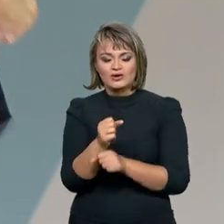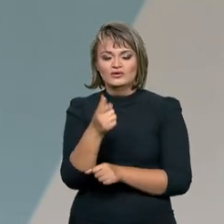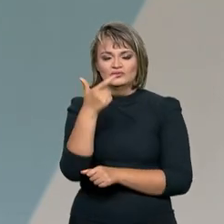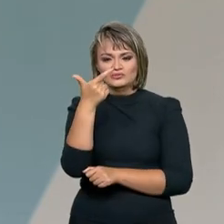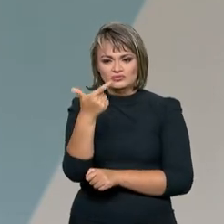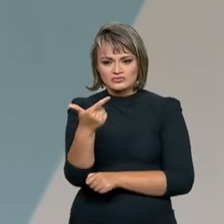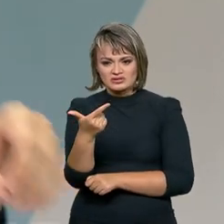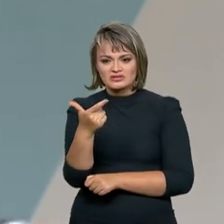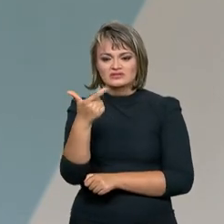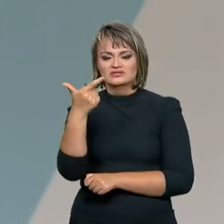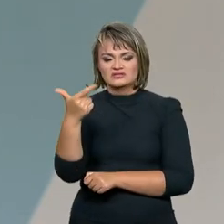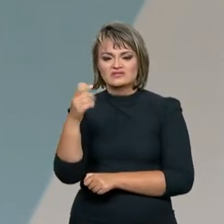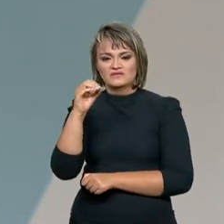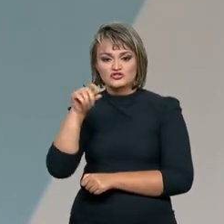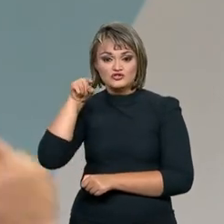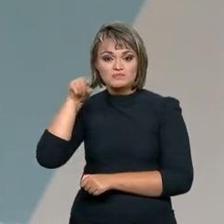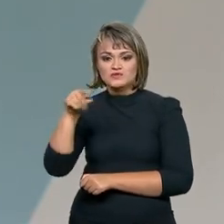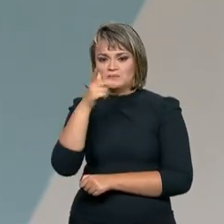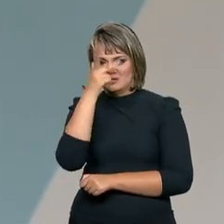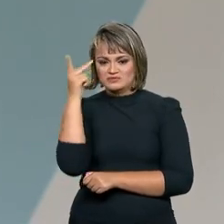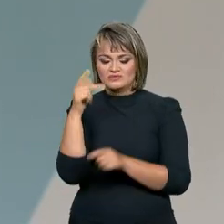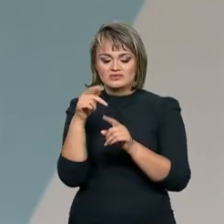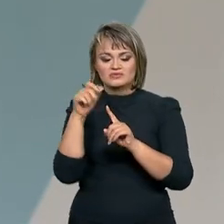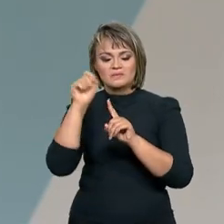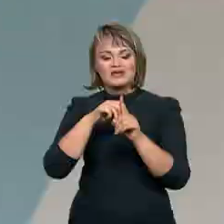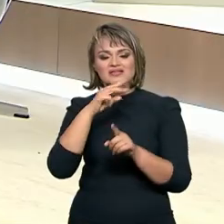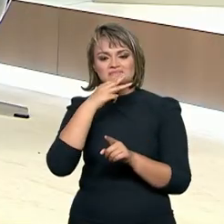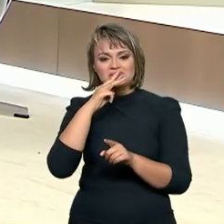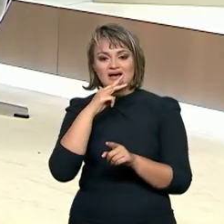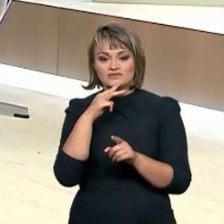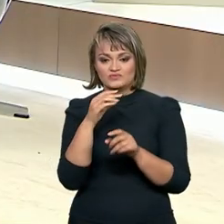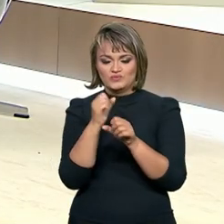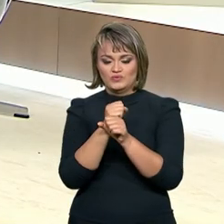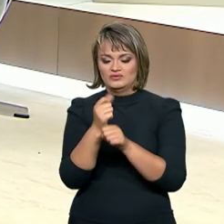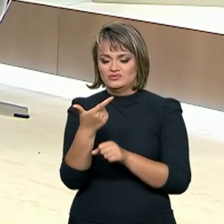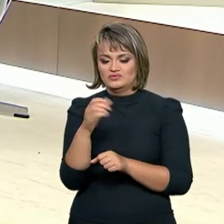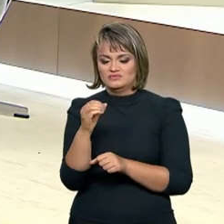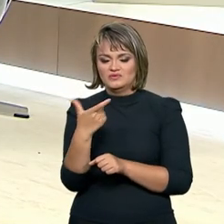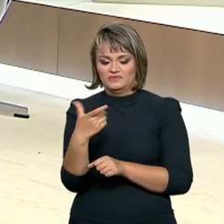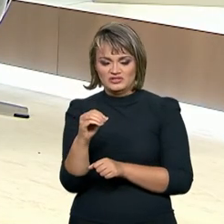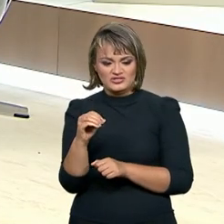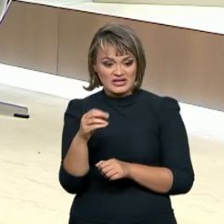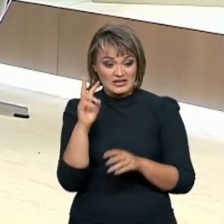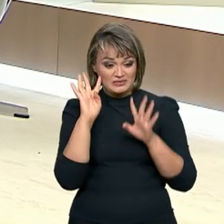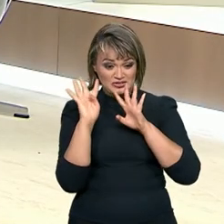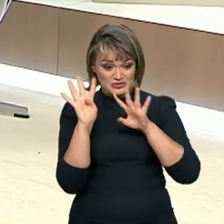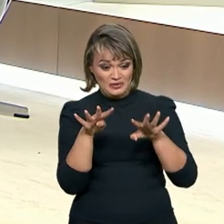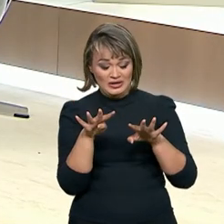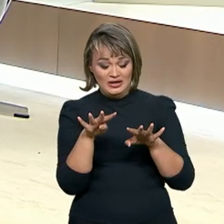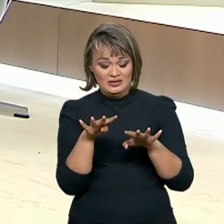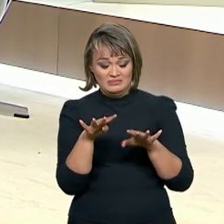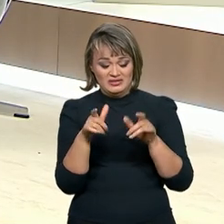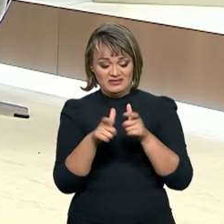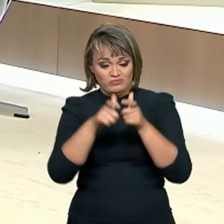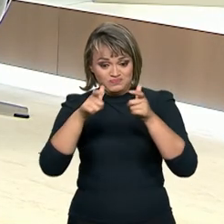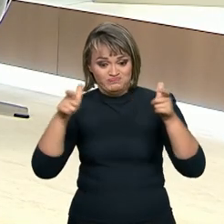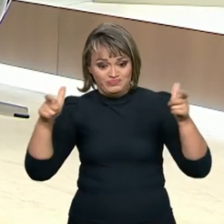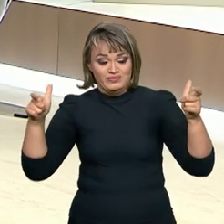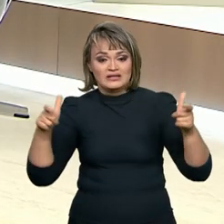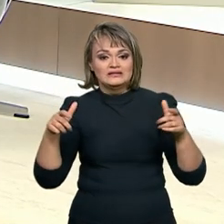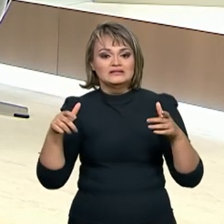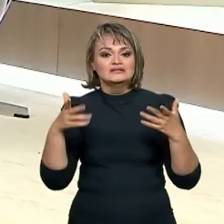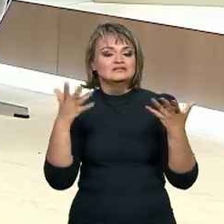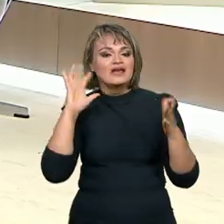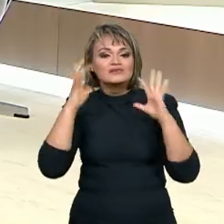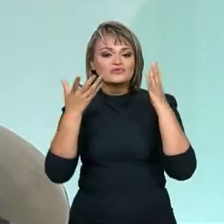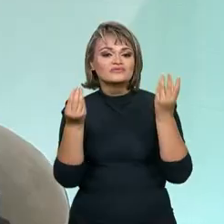pessoas em março de 2020. E na pandemia, a gente olha e parece que esse número é ainda maior. Como lidar com essa problemática,